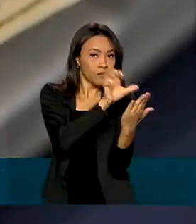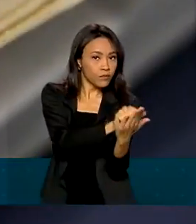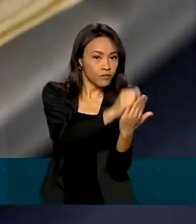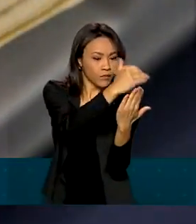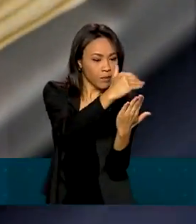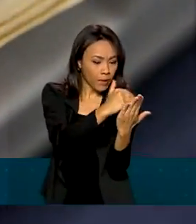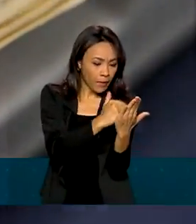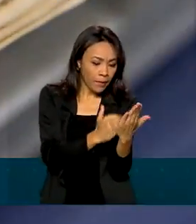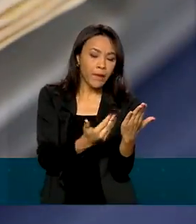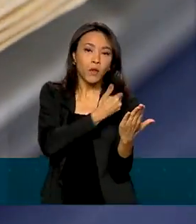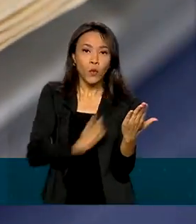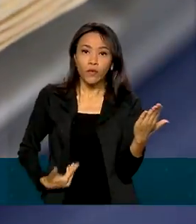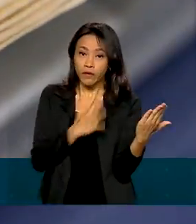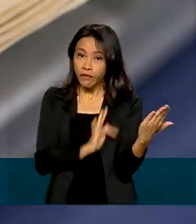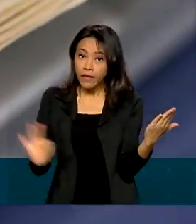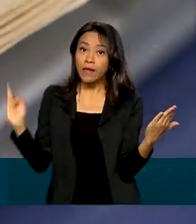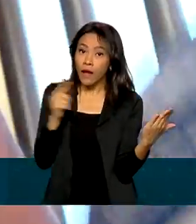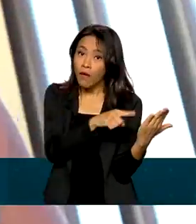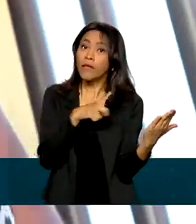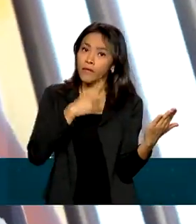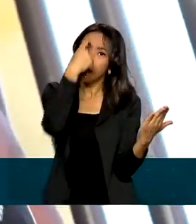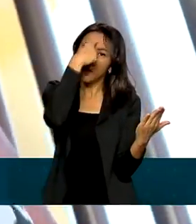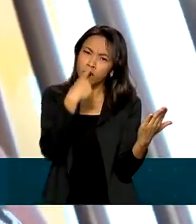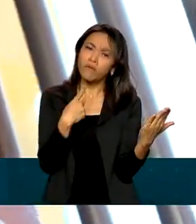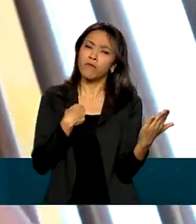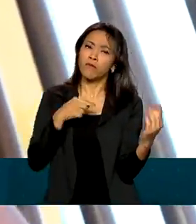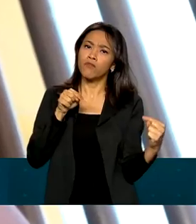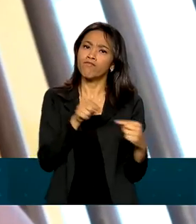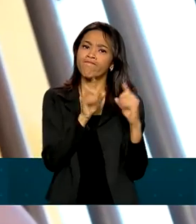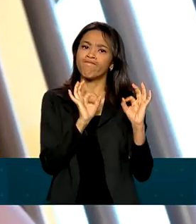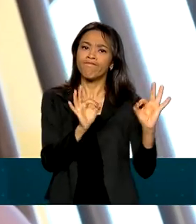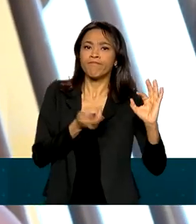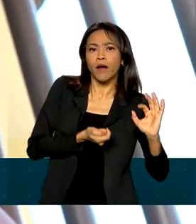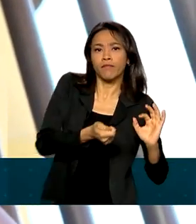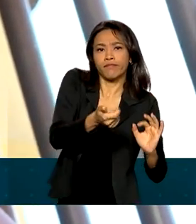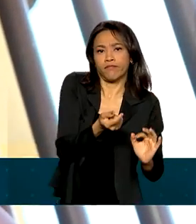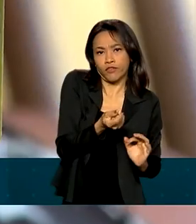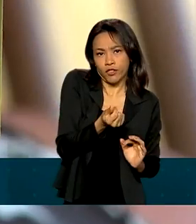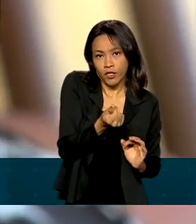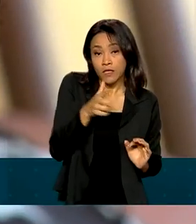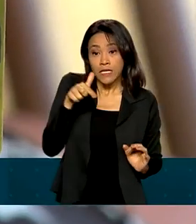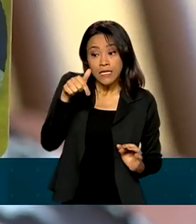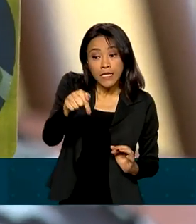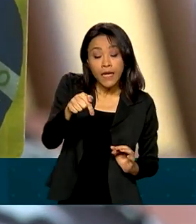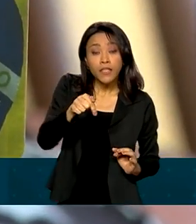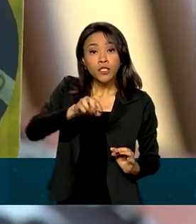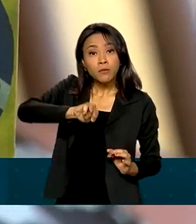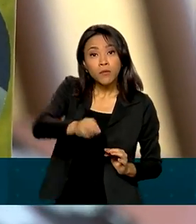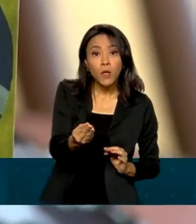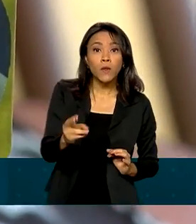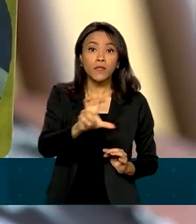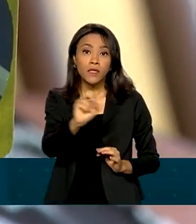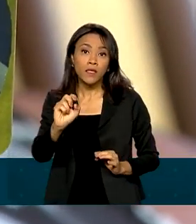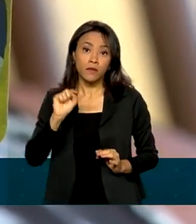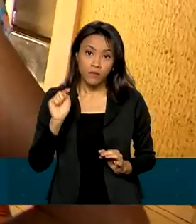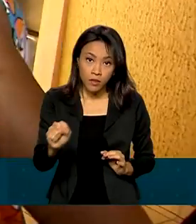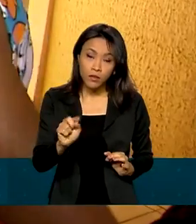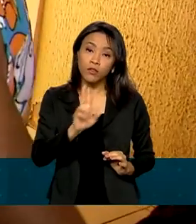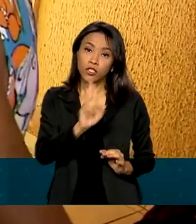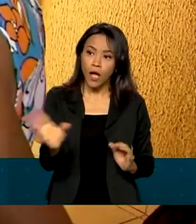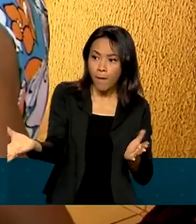e que tem perfil para serem contempladas. Dessas, mais de R 7,5 foram adicionadas ao programa